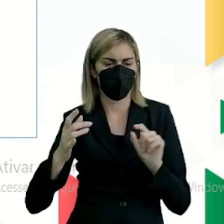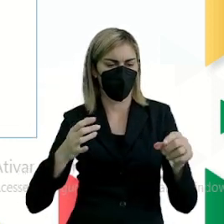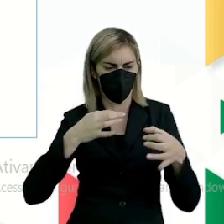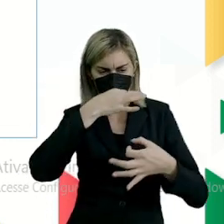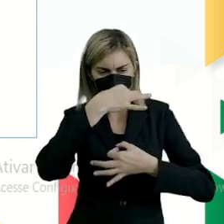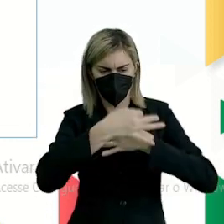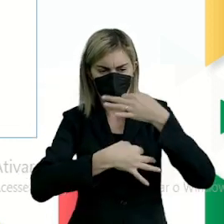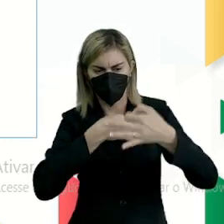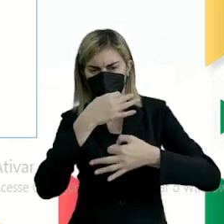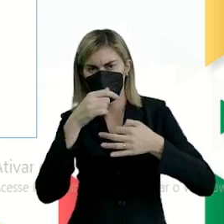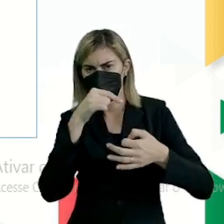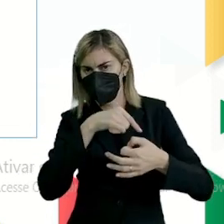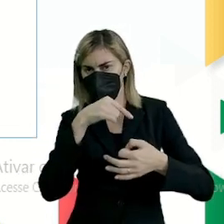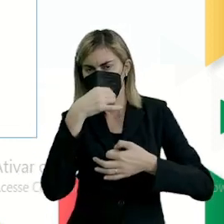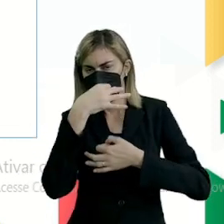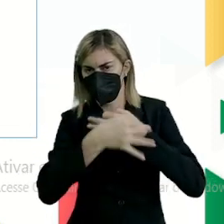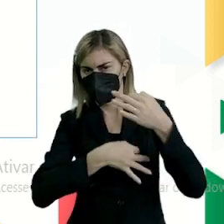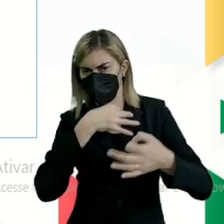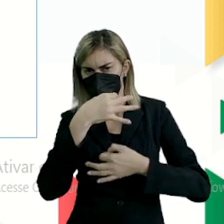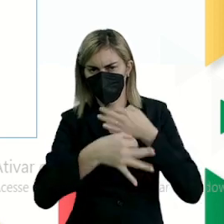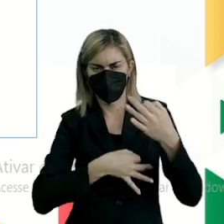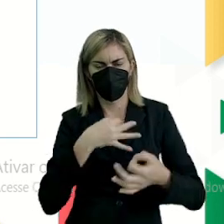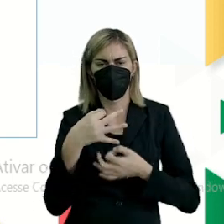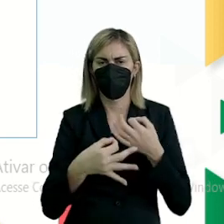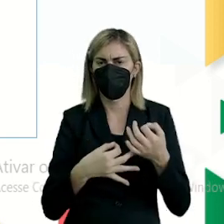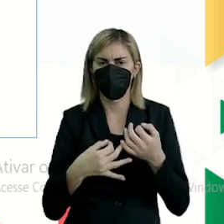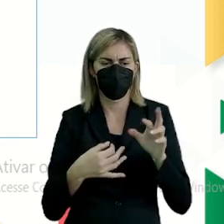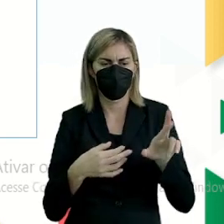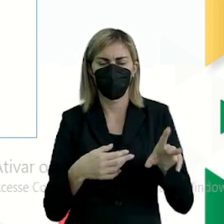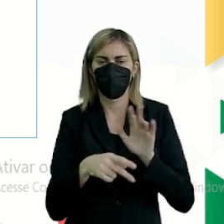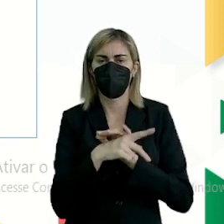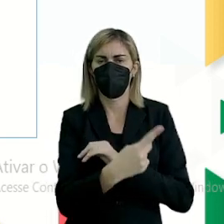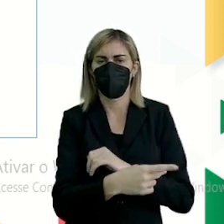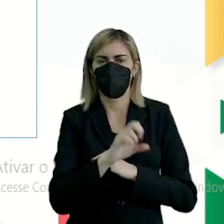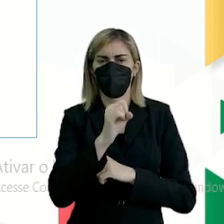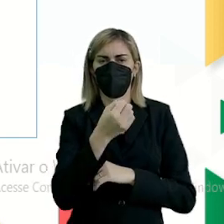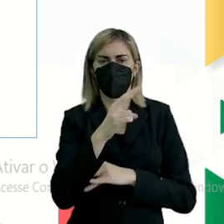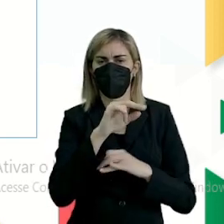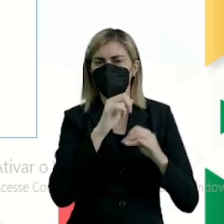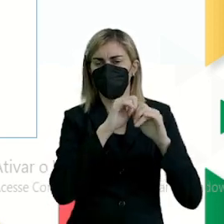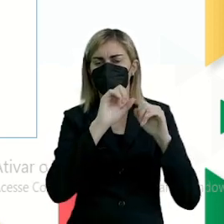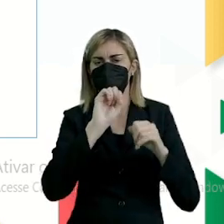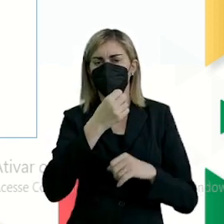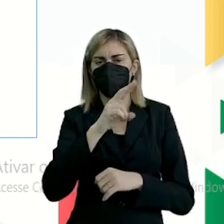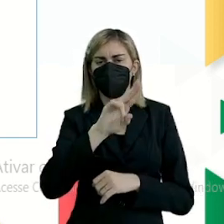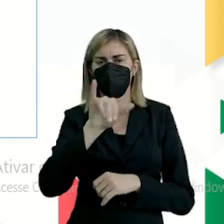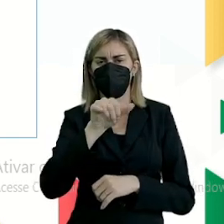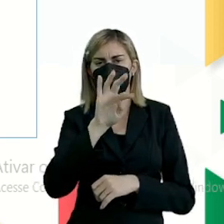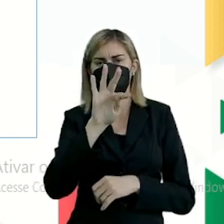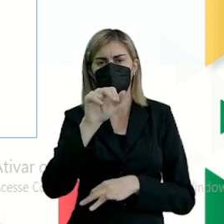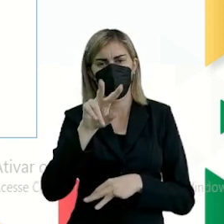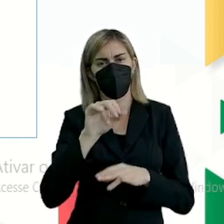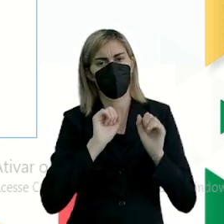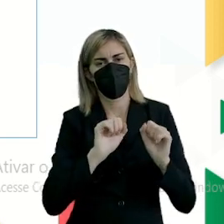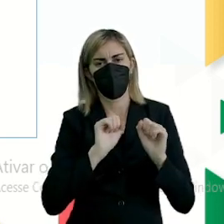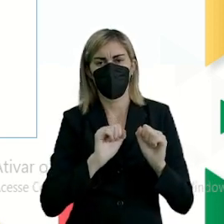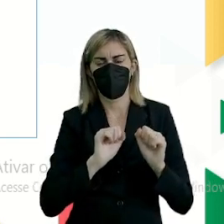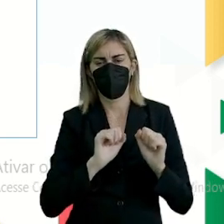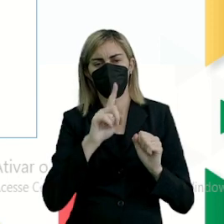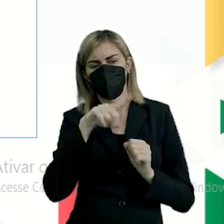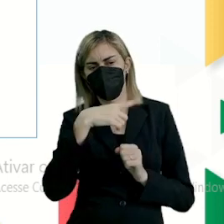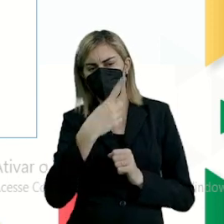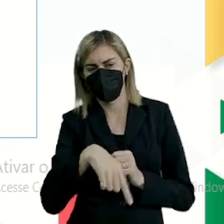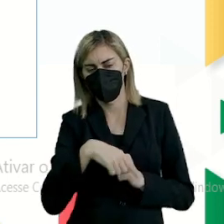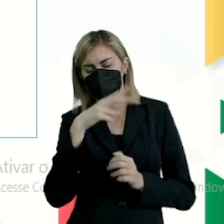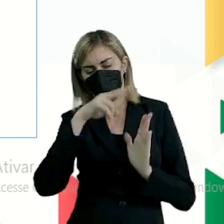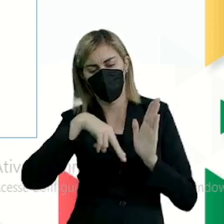opinião, justamente, as opiniões são de caráter subjetivo e podem ser contestadas